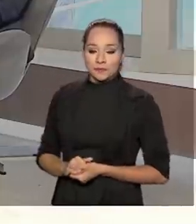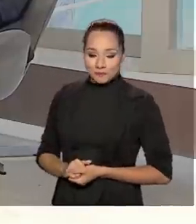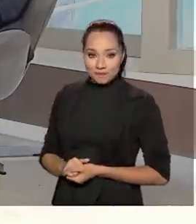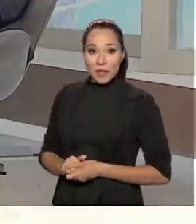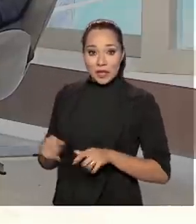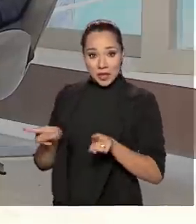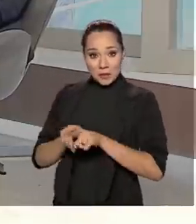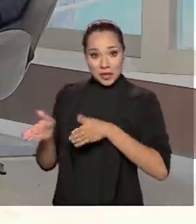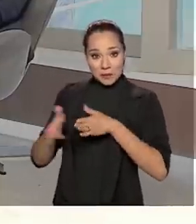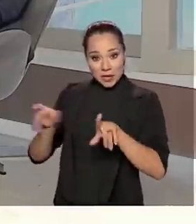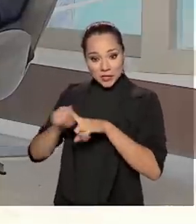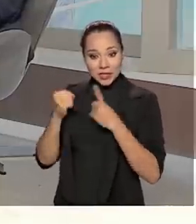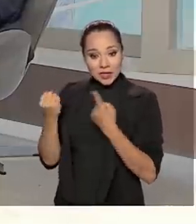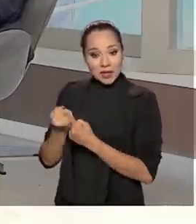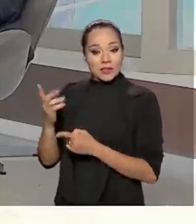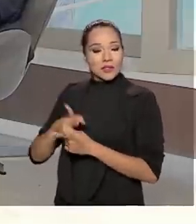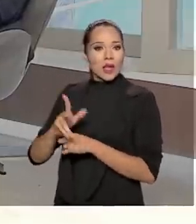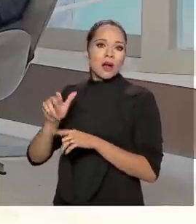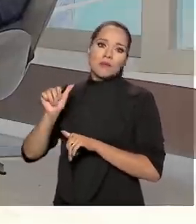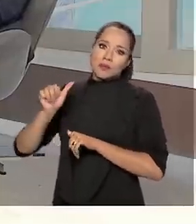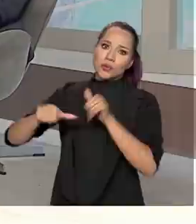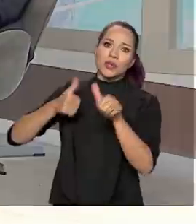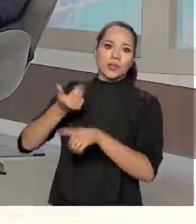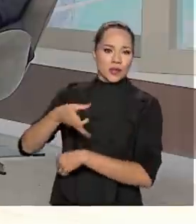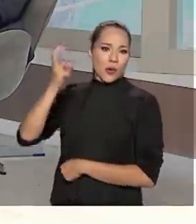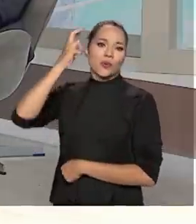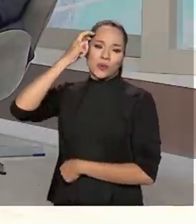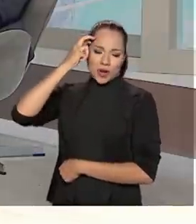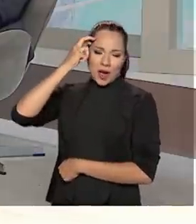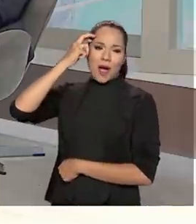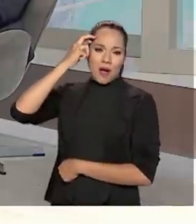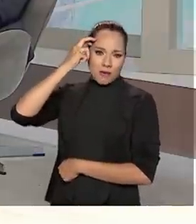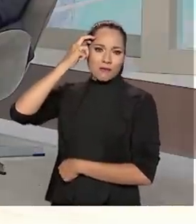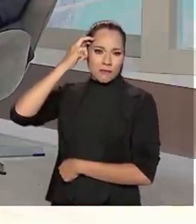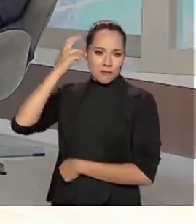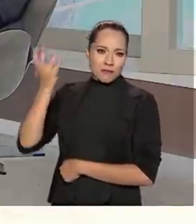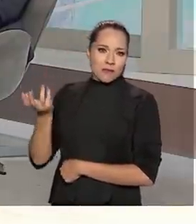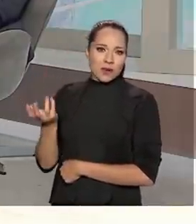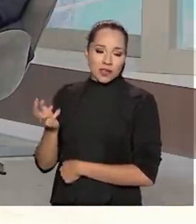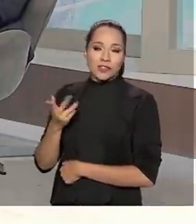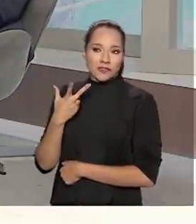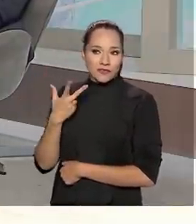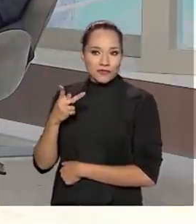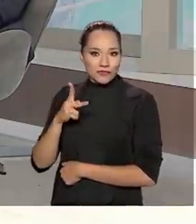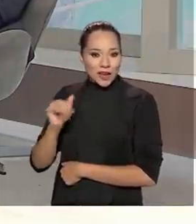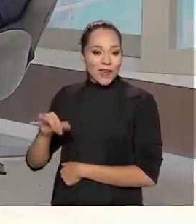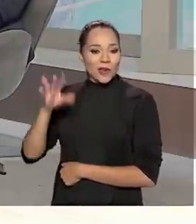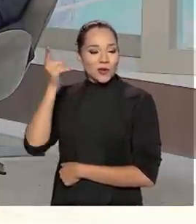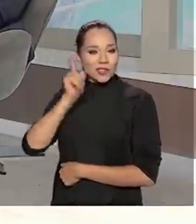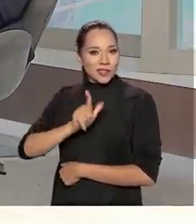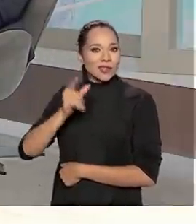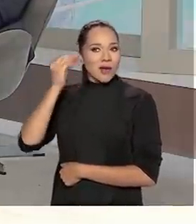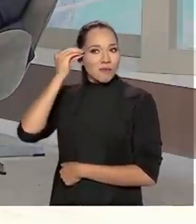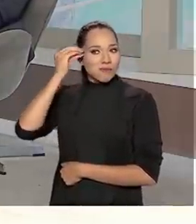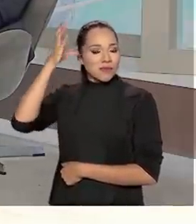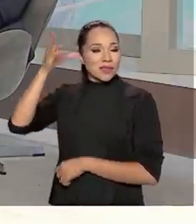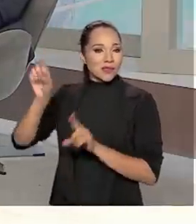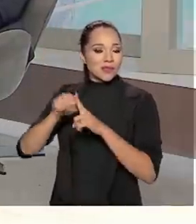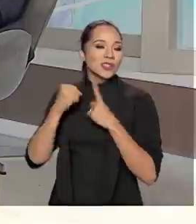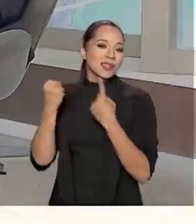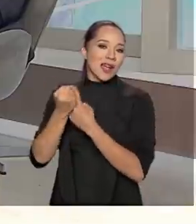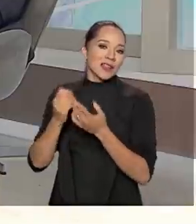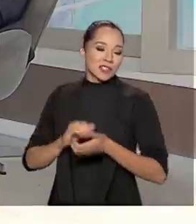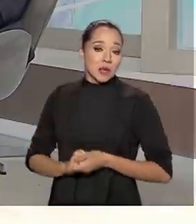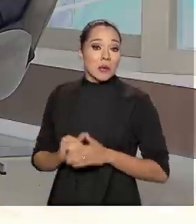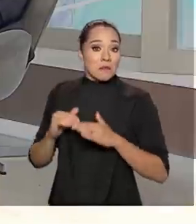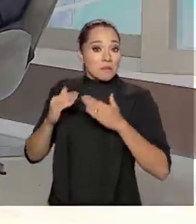parte da sociedade que eu acho que é uma mudança cultural, que nós vamos atingir essa maturidade da sociedade como um todo.